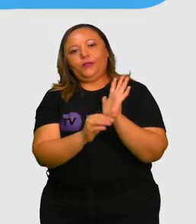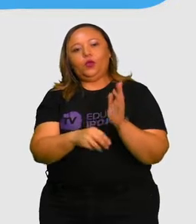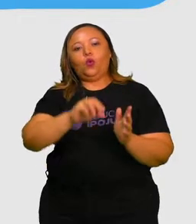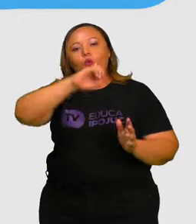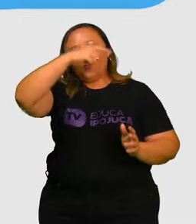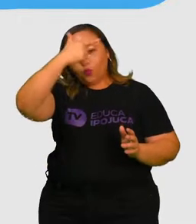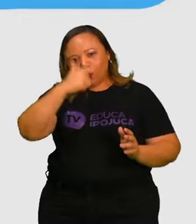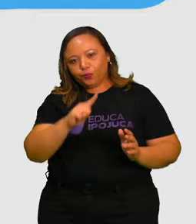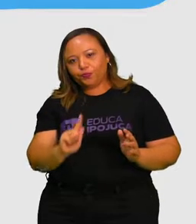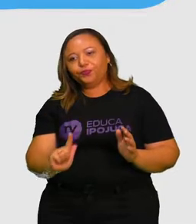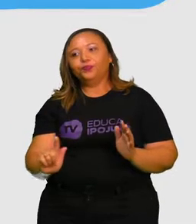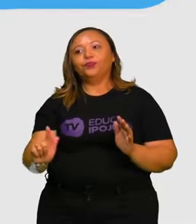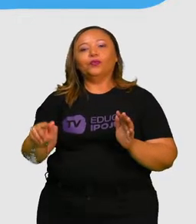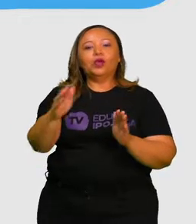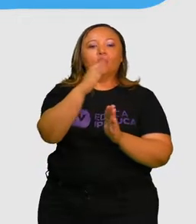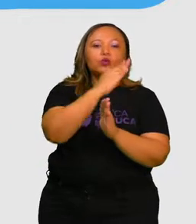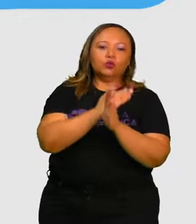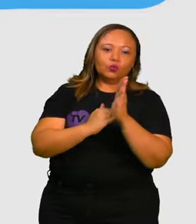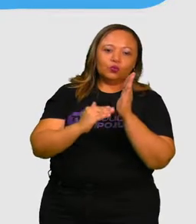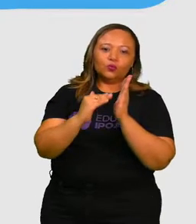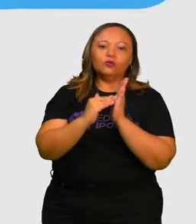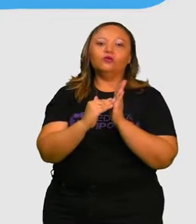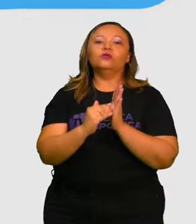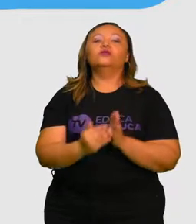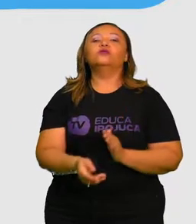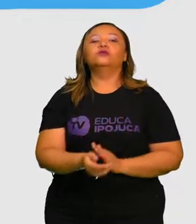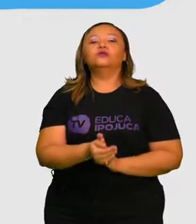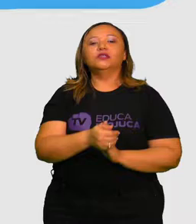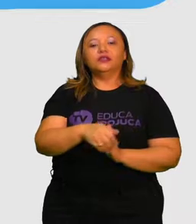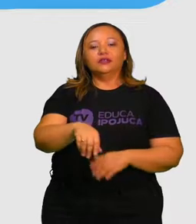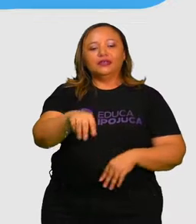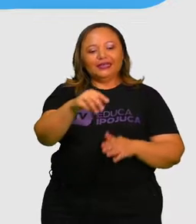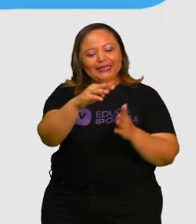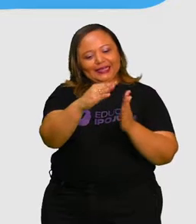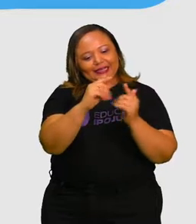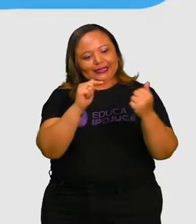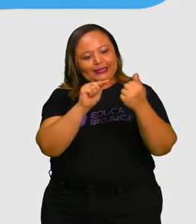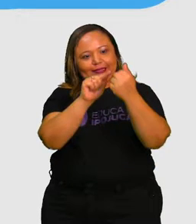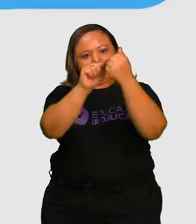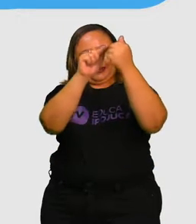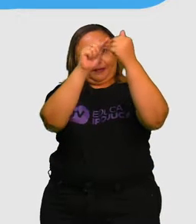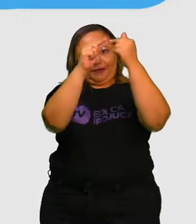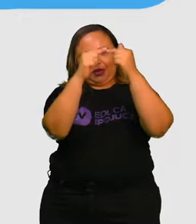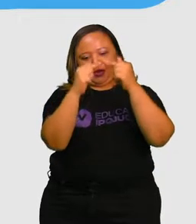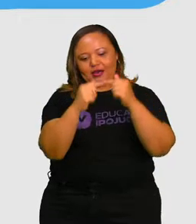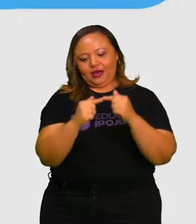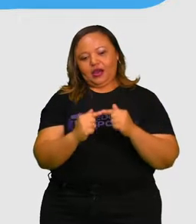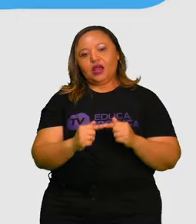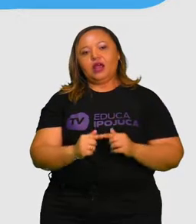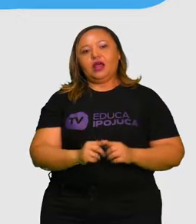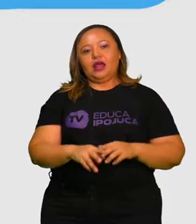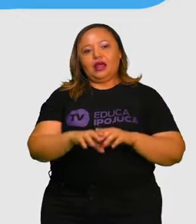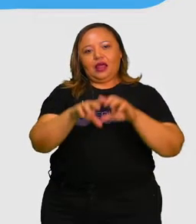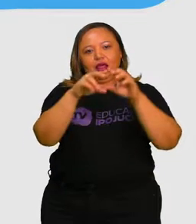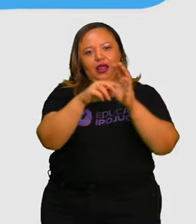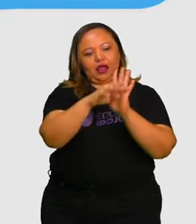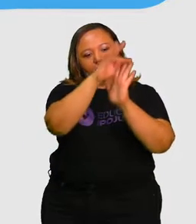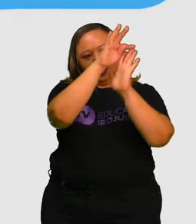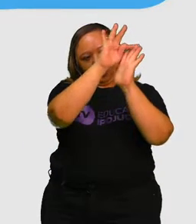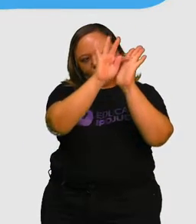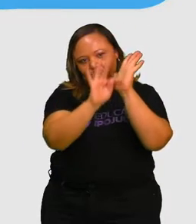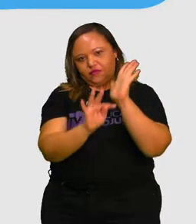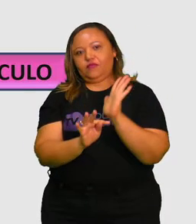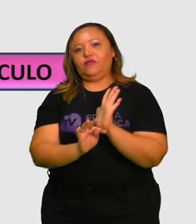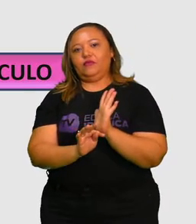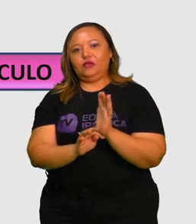conceituar é pensar que tudo aquilo que produz um sentido completo, que seja uma mensagem compreensível, é um